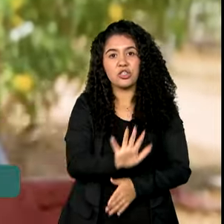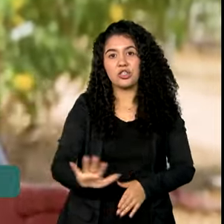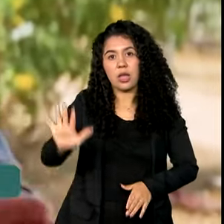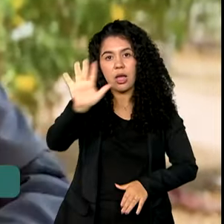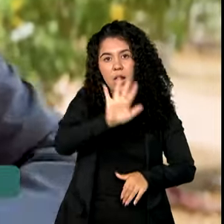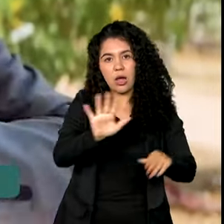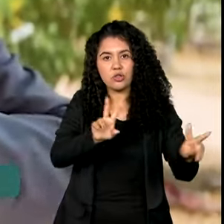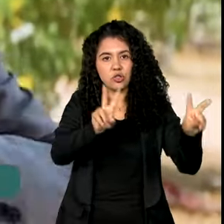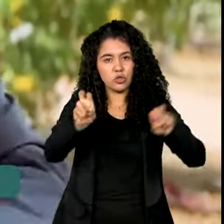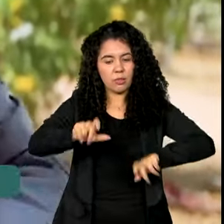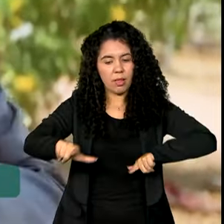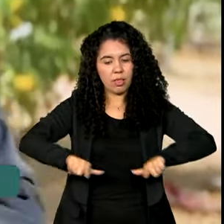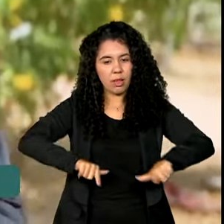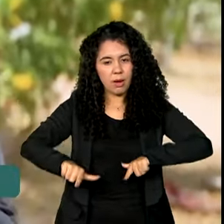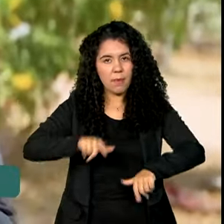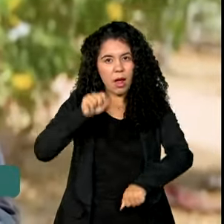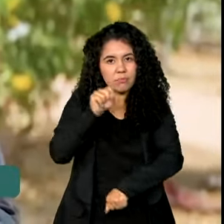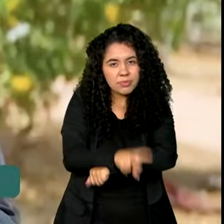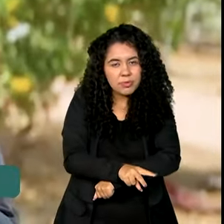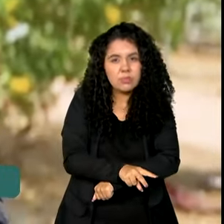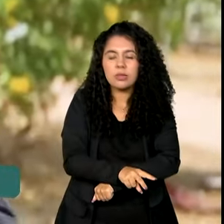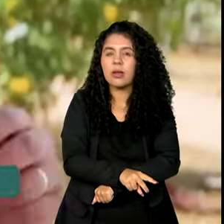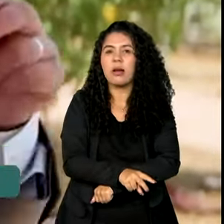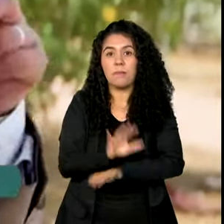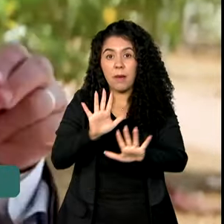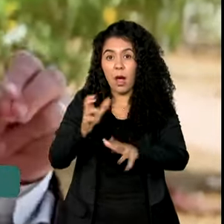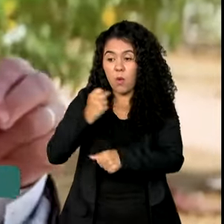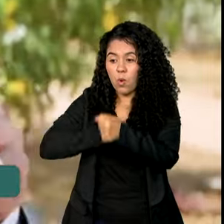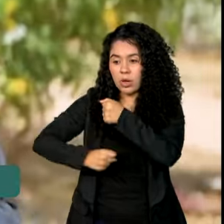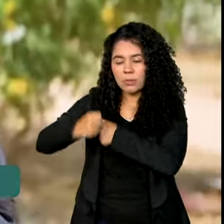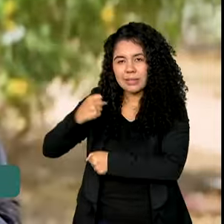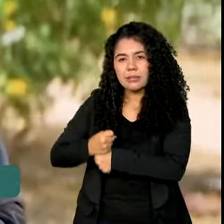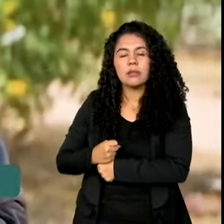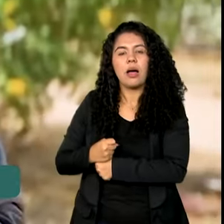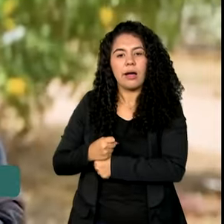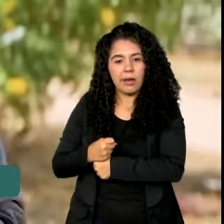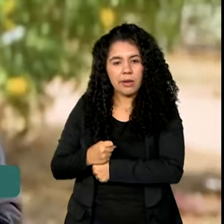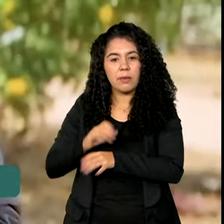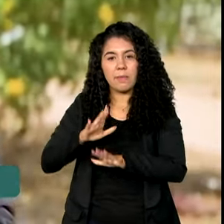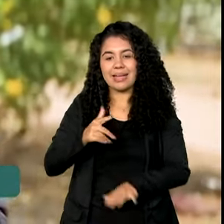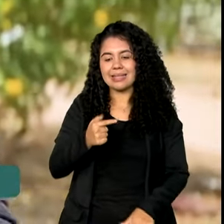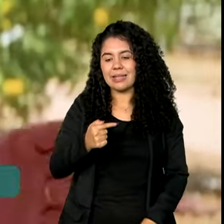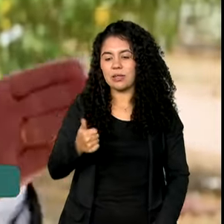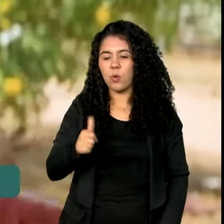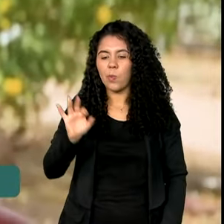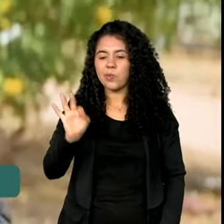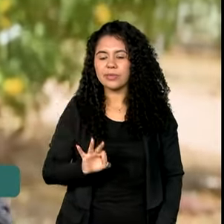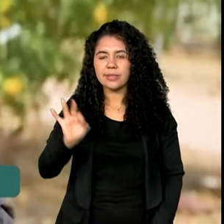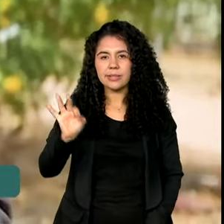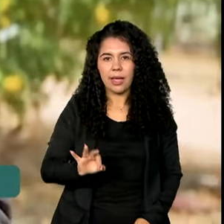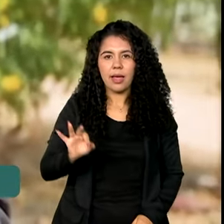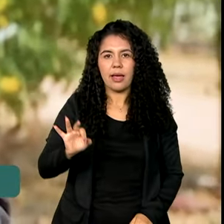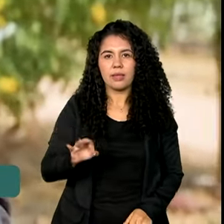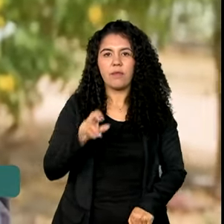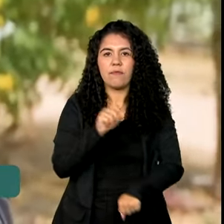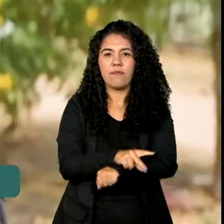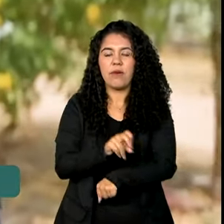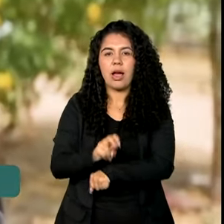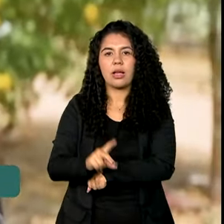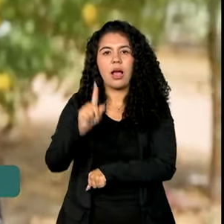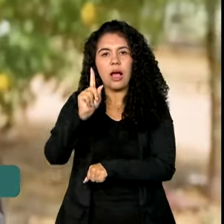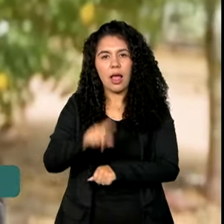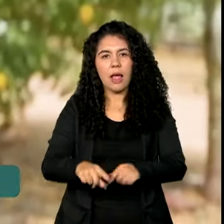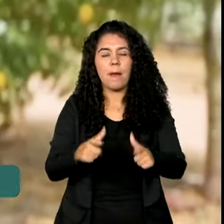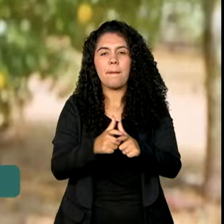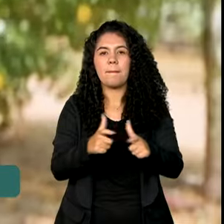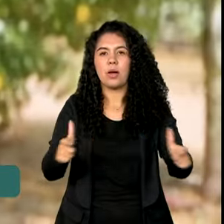no ano passado, emprego para qualquer brasileiro. Mas 71% das vagas foram preenchidas pelo público do